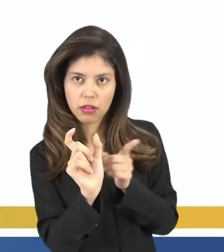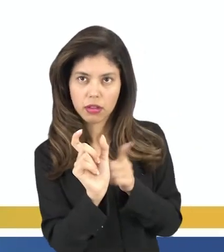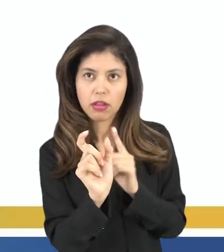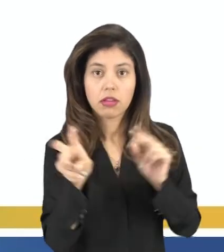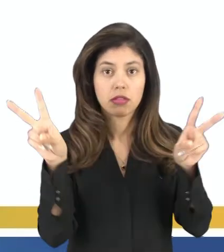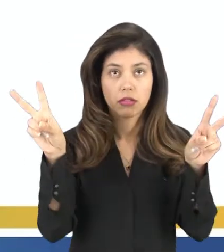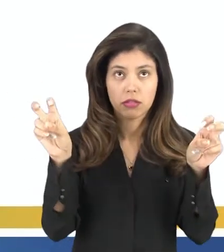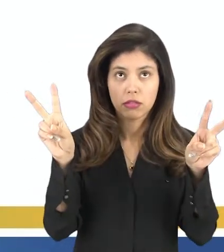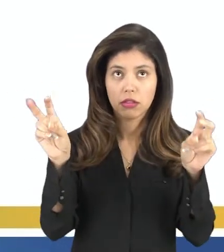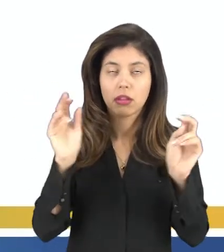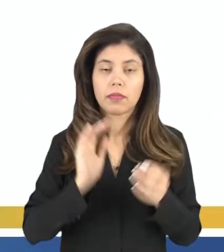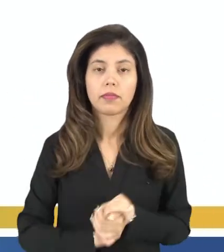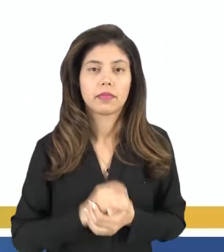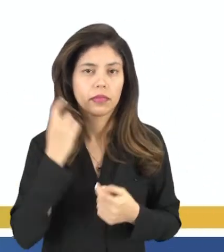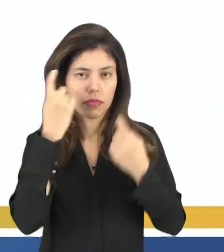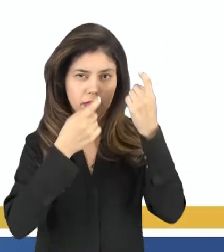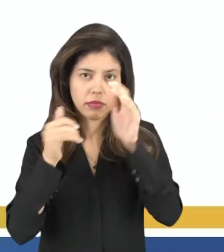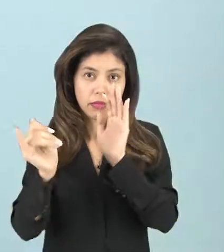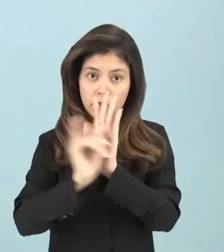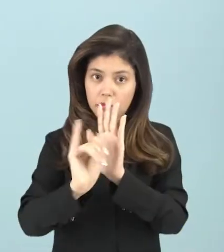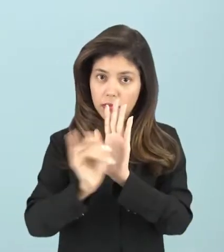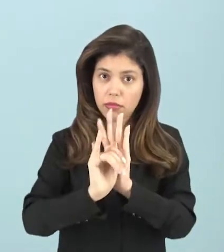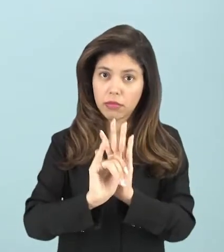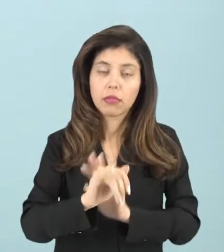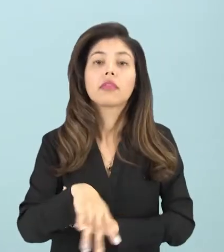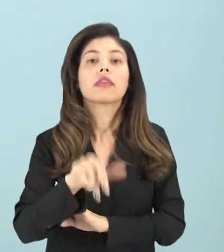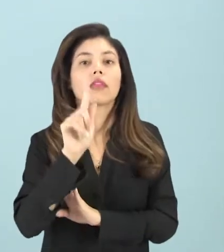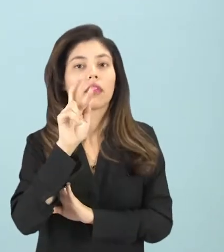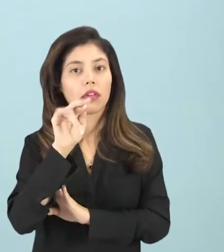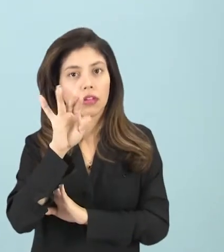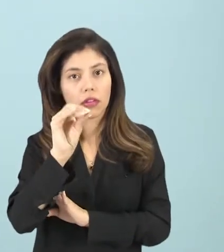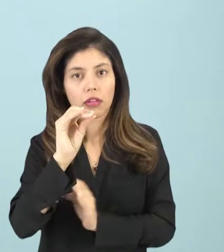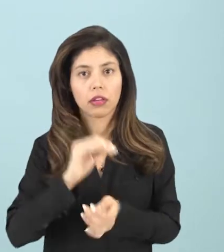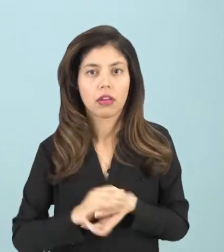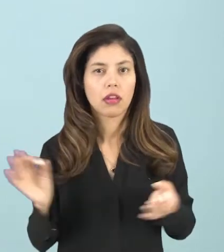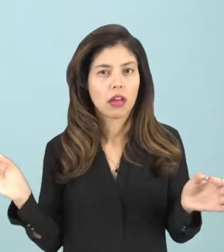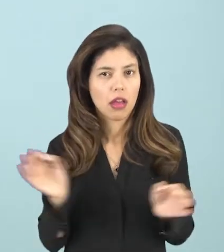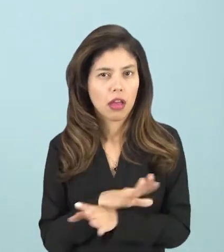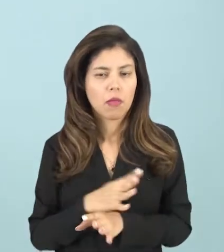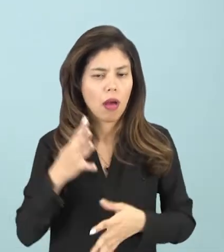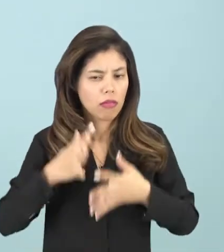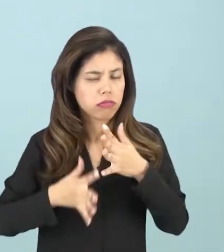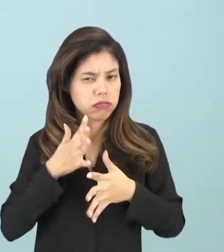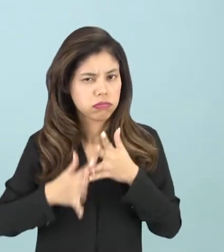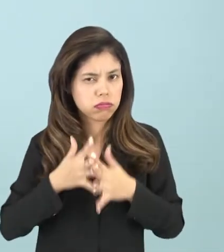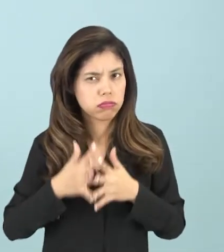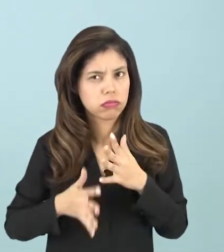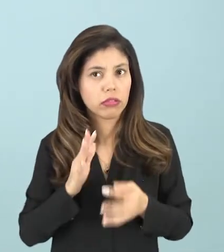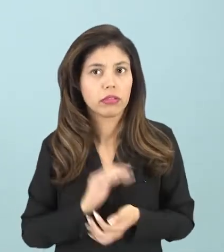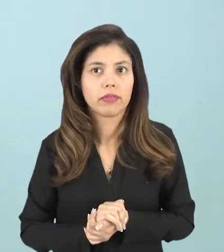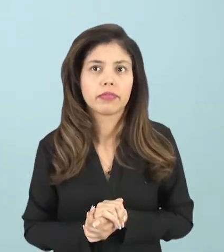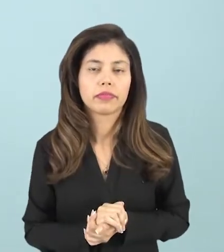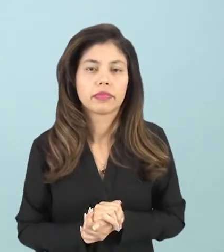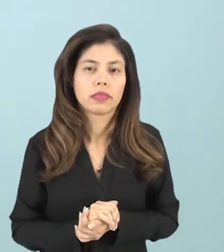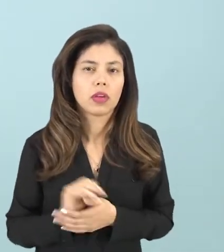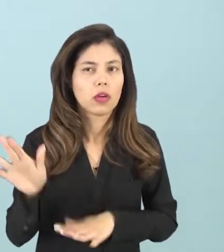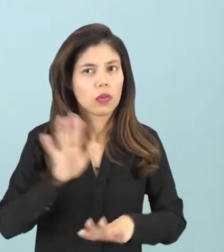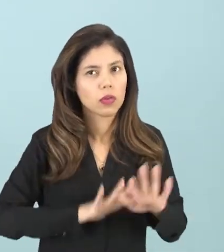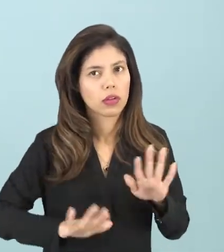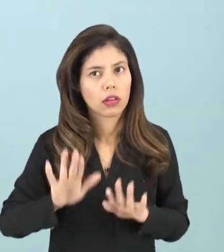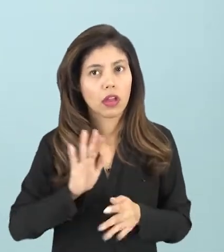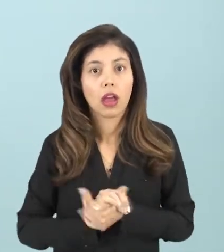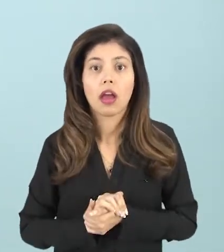esse termo, essa expressão, identidade de gênero, acaba sendo confundido como orientação